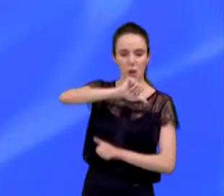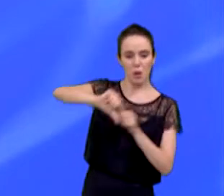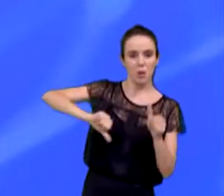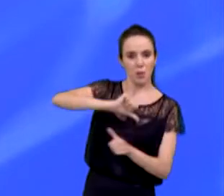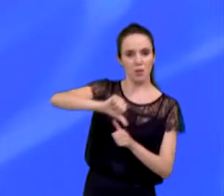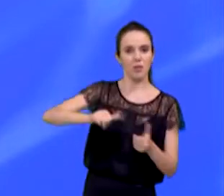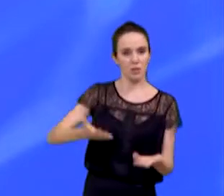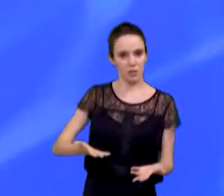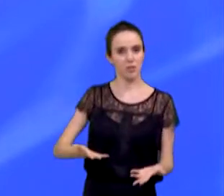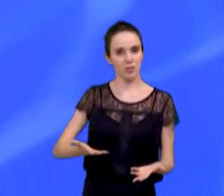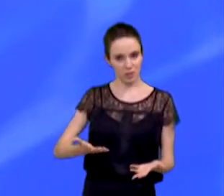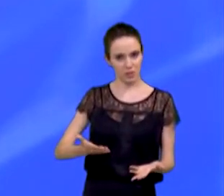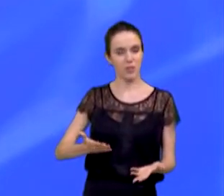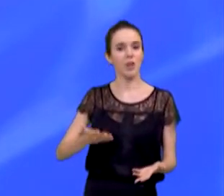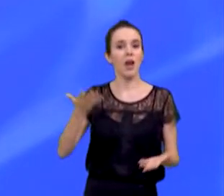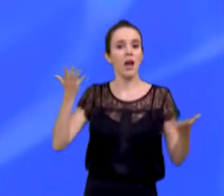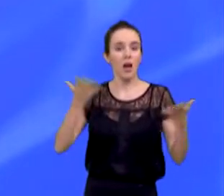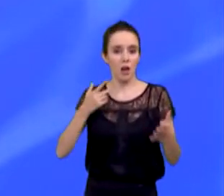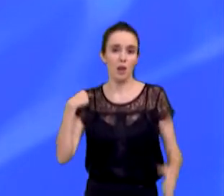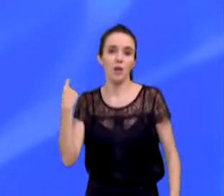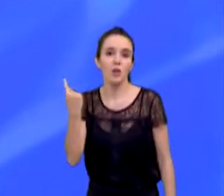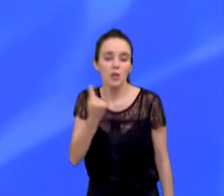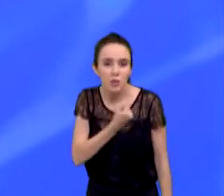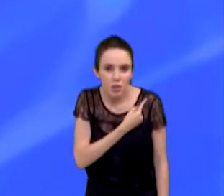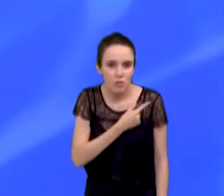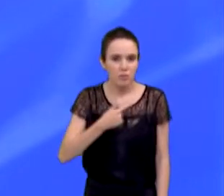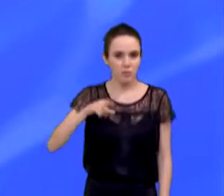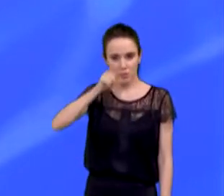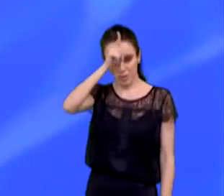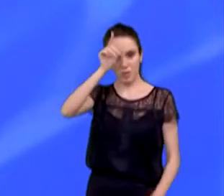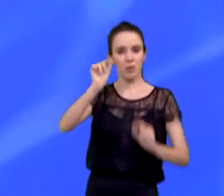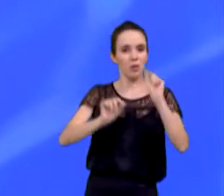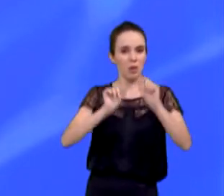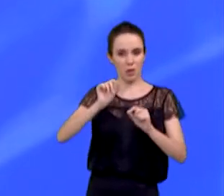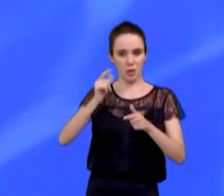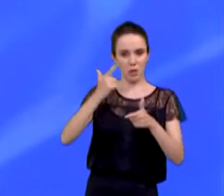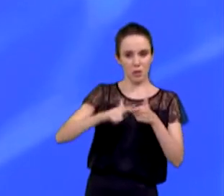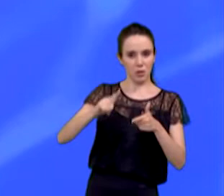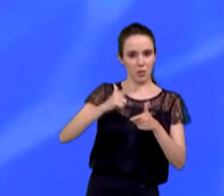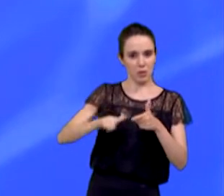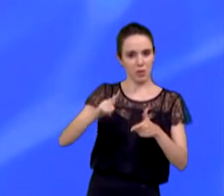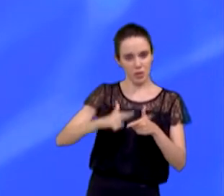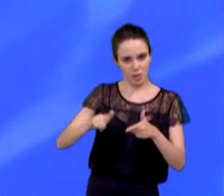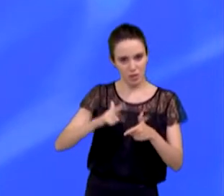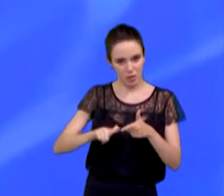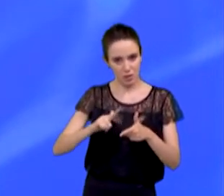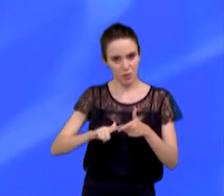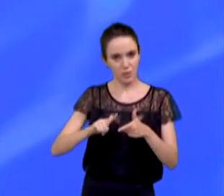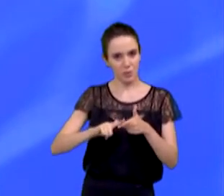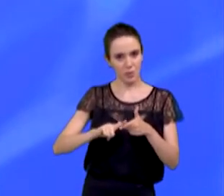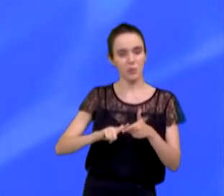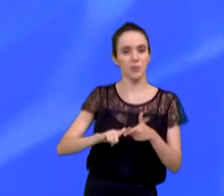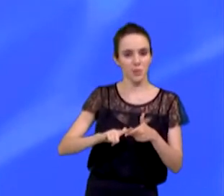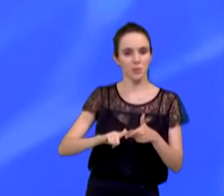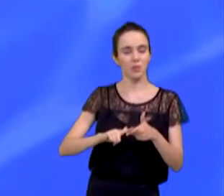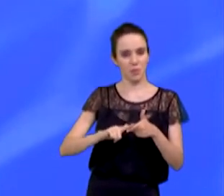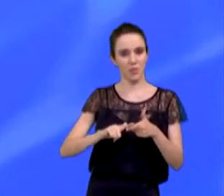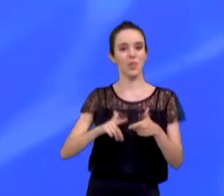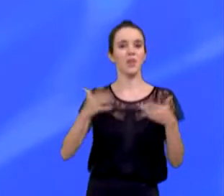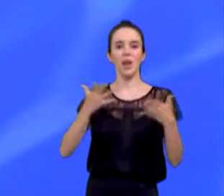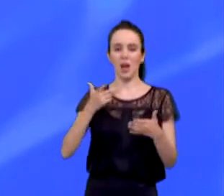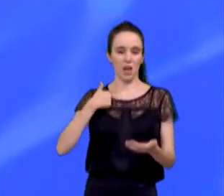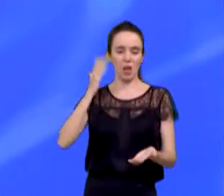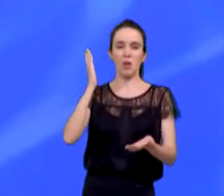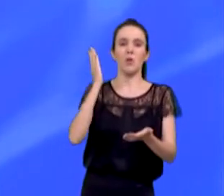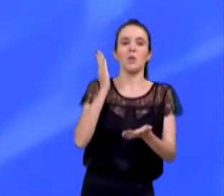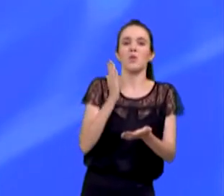Esse é o nosso papel, revogar todas as medidas que prejudicam o conjunto da população e aplicar novos programas para acabar